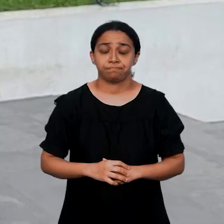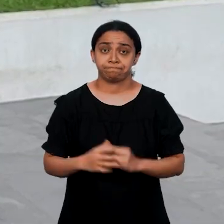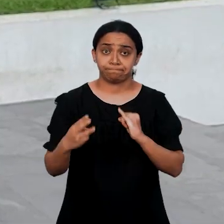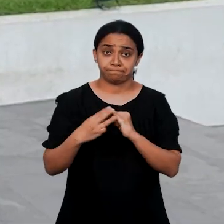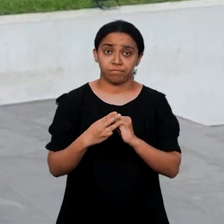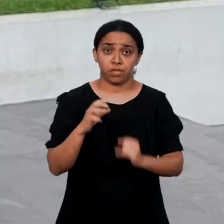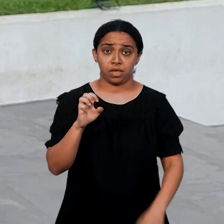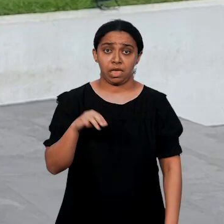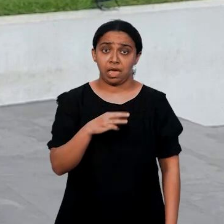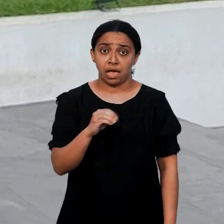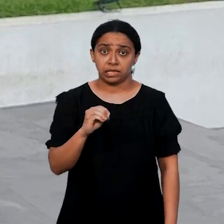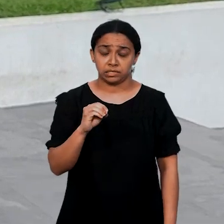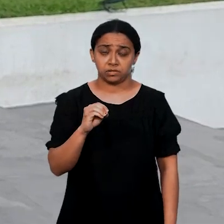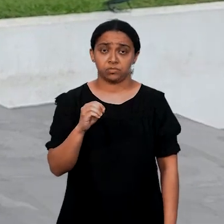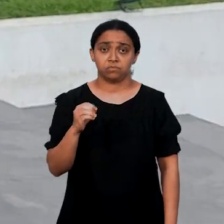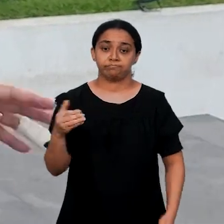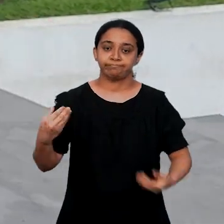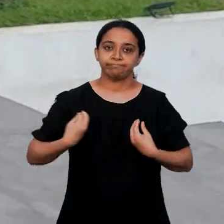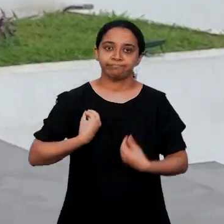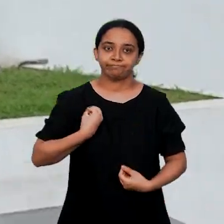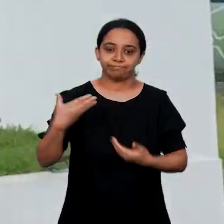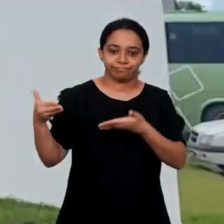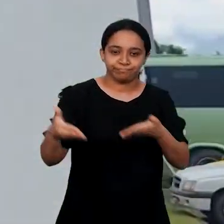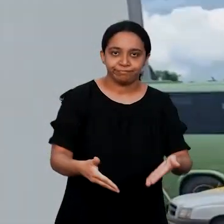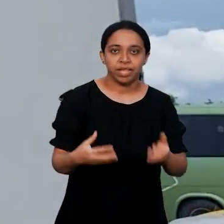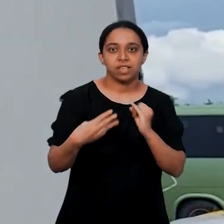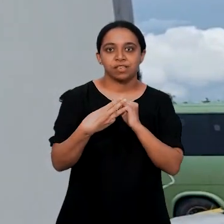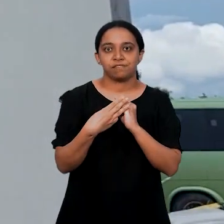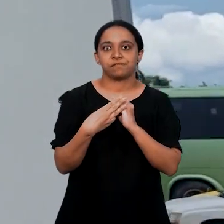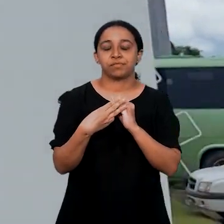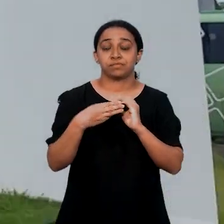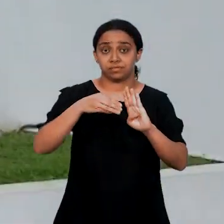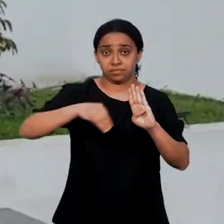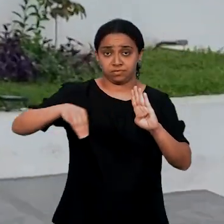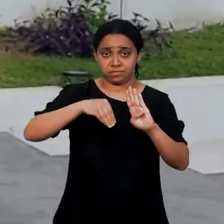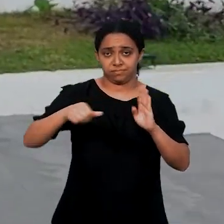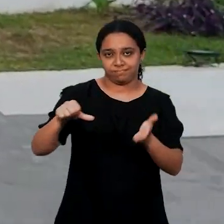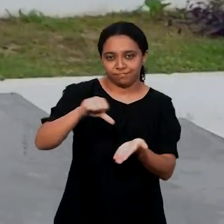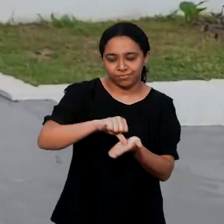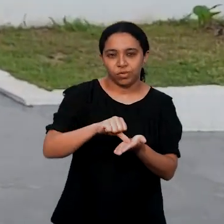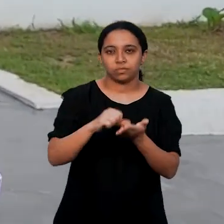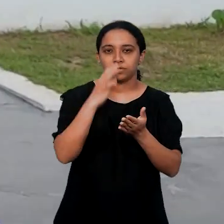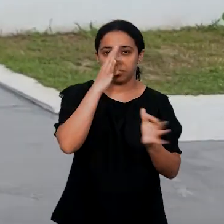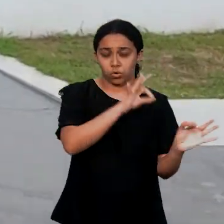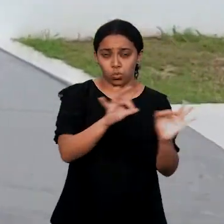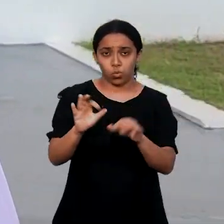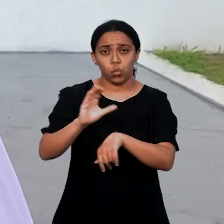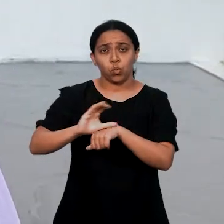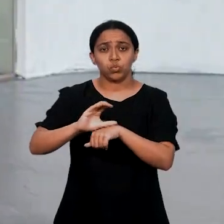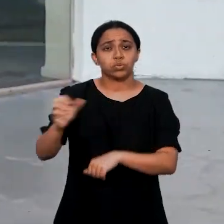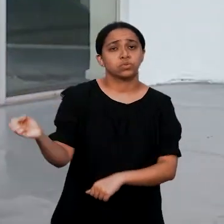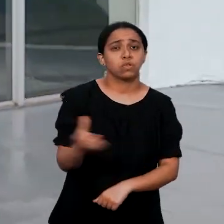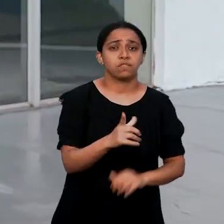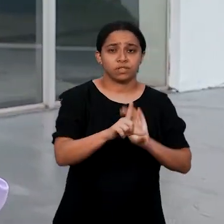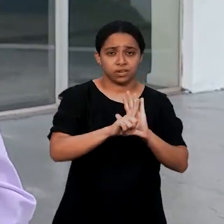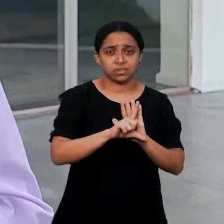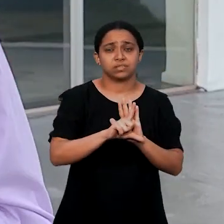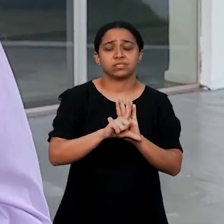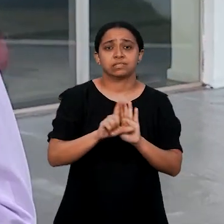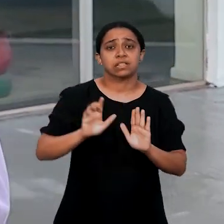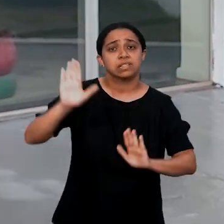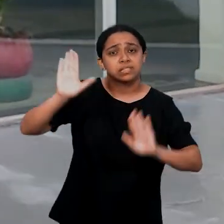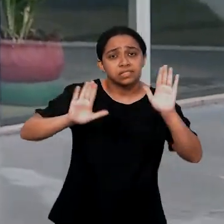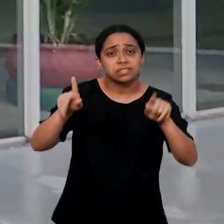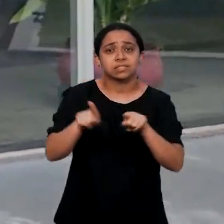E o IFM em ação está presente aqui no campus Barreirinhas. Viemos aqui acompanhar o curso da nova lei de licitação em